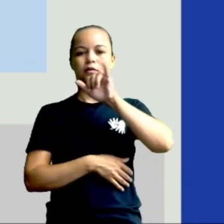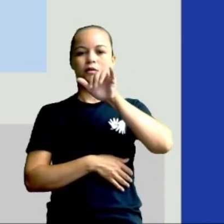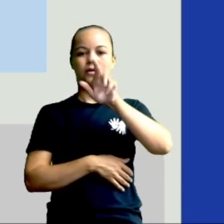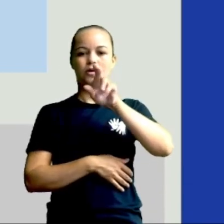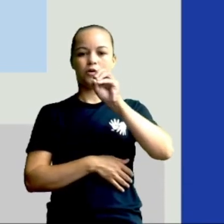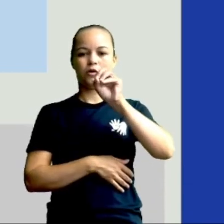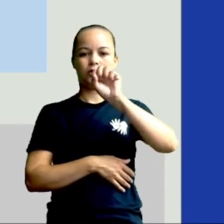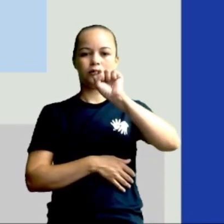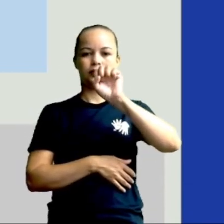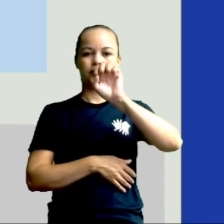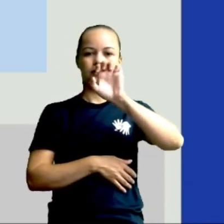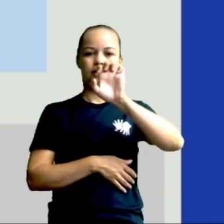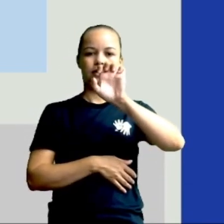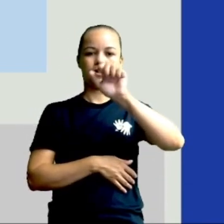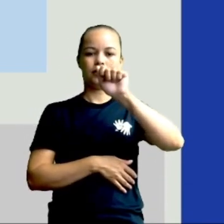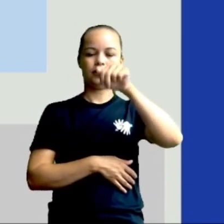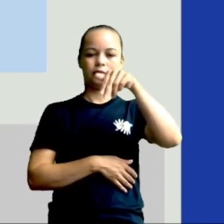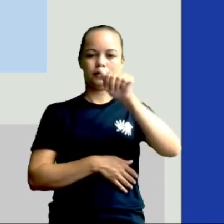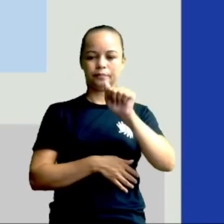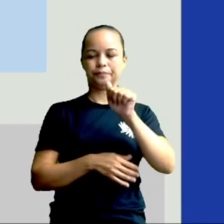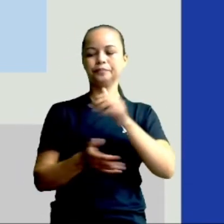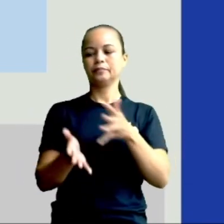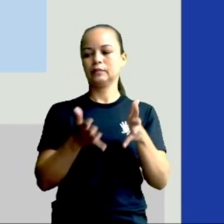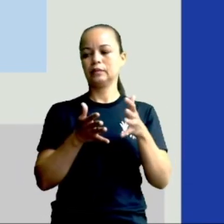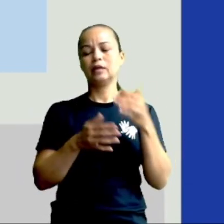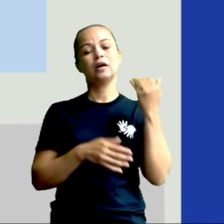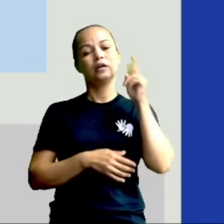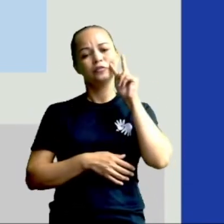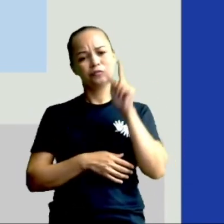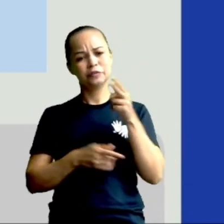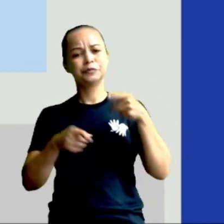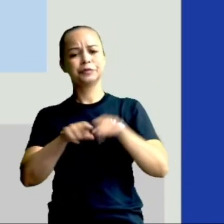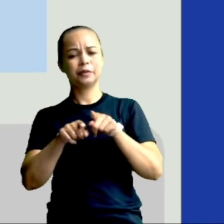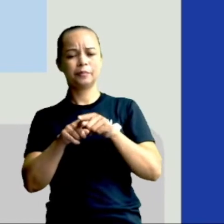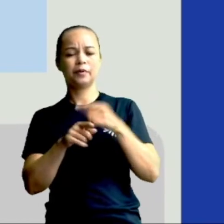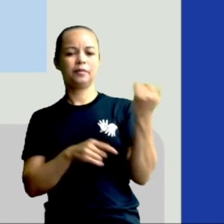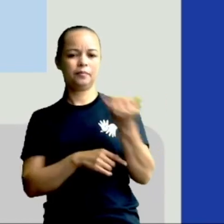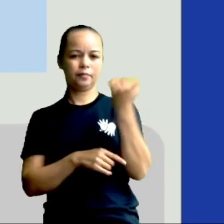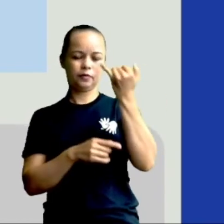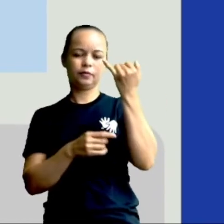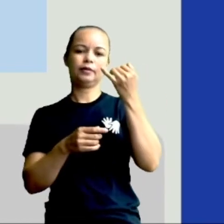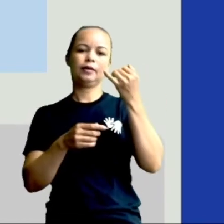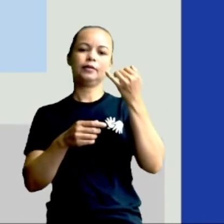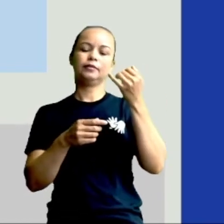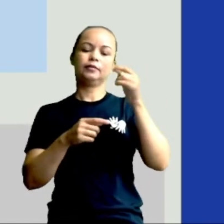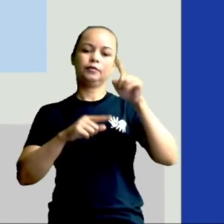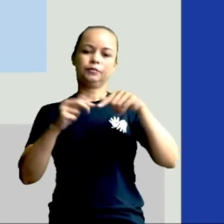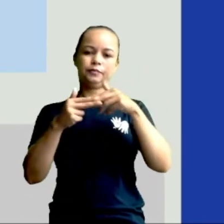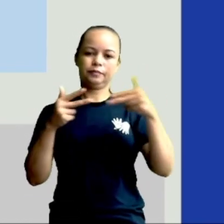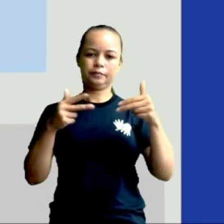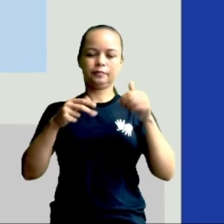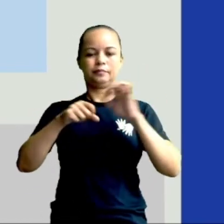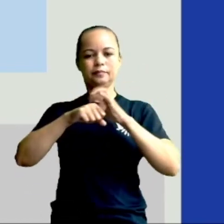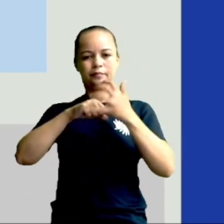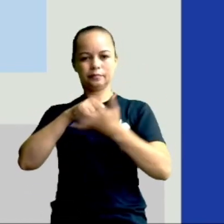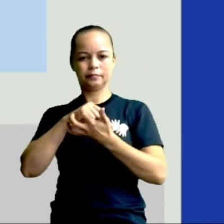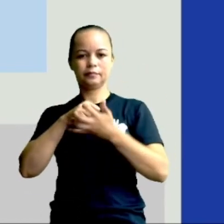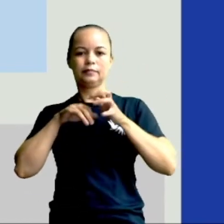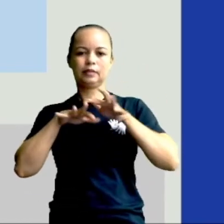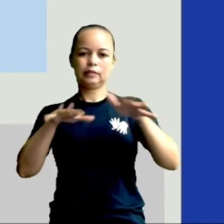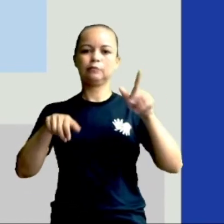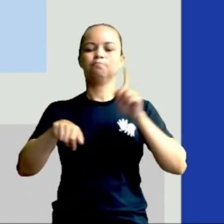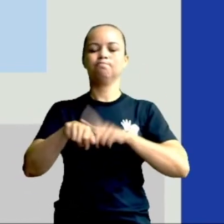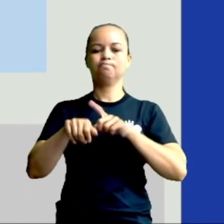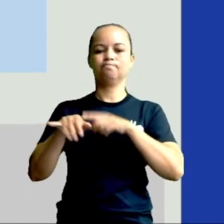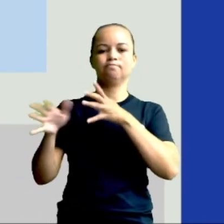né? E aí nós vimos a importância dos aparelhos eletrônicos em tempos de pandemia, né? O como foi importante,